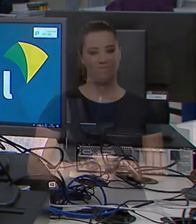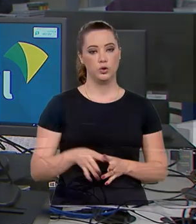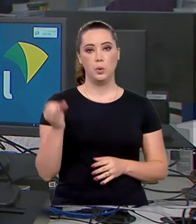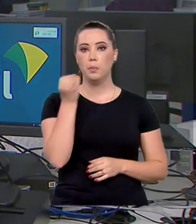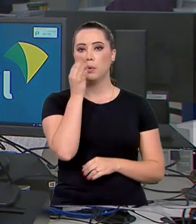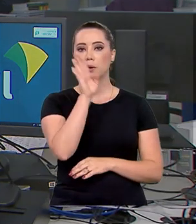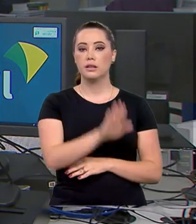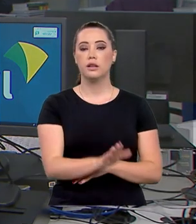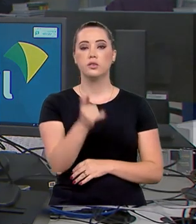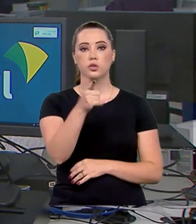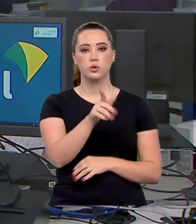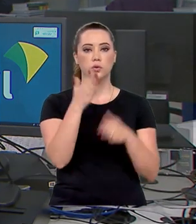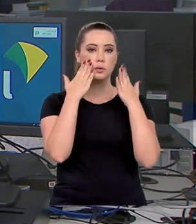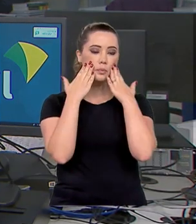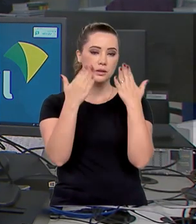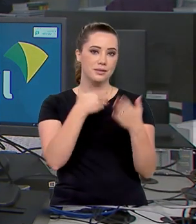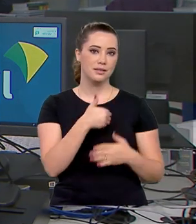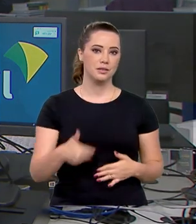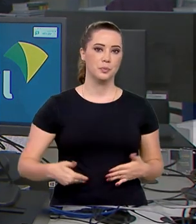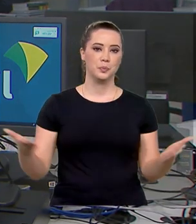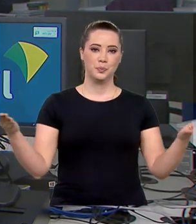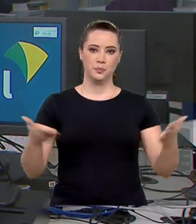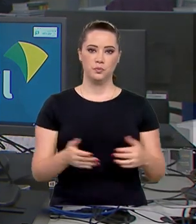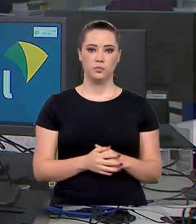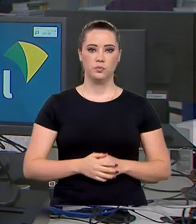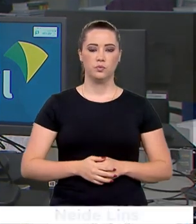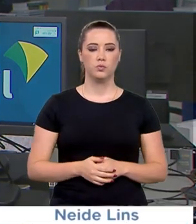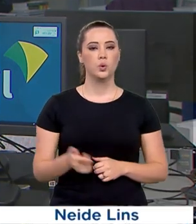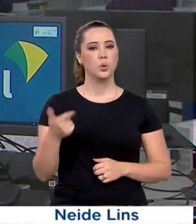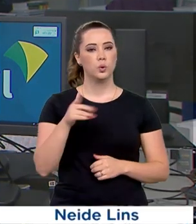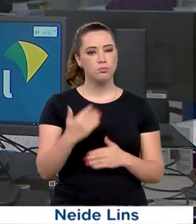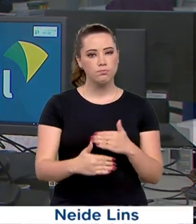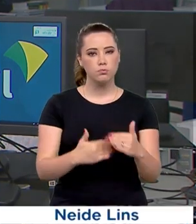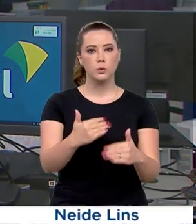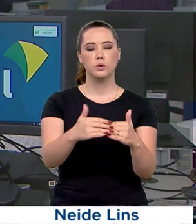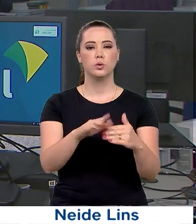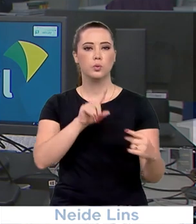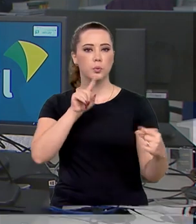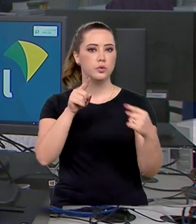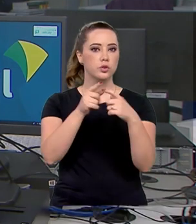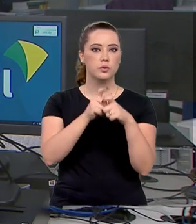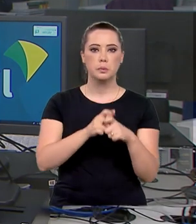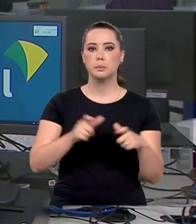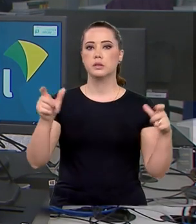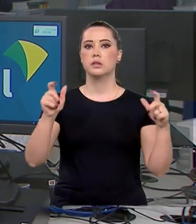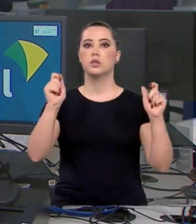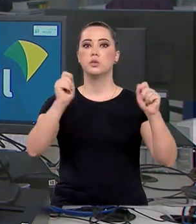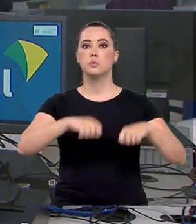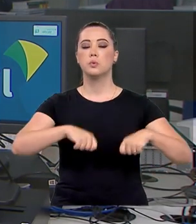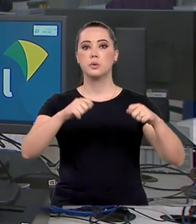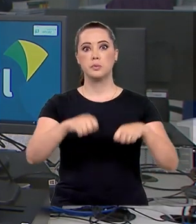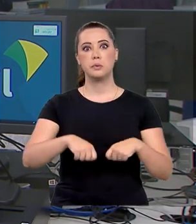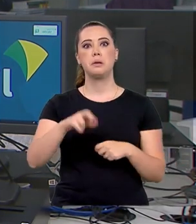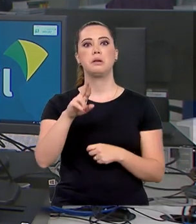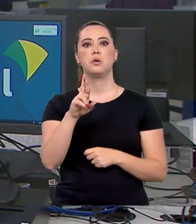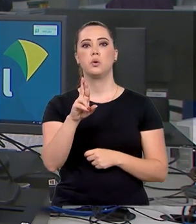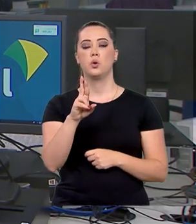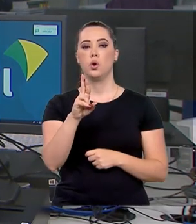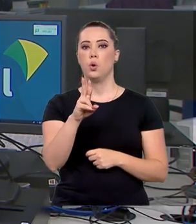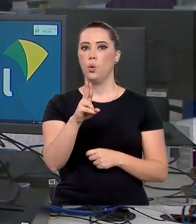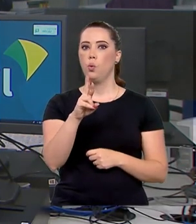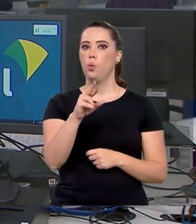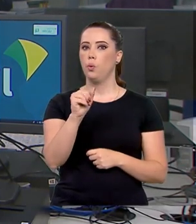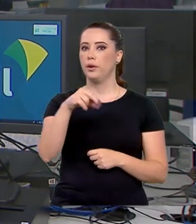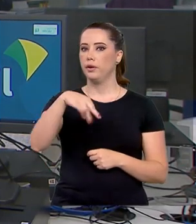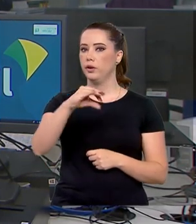Boa tarde, já estamos de volta com o Governo Agora. Mais um passo rumo à ampliação da capacidade de enriquecimento de urânio